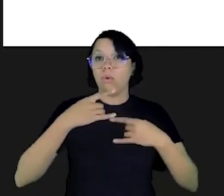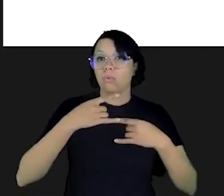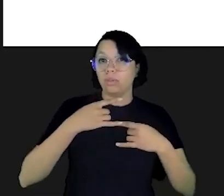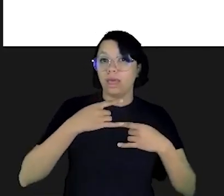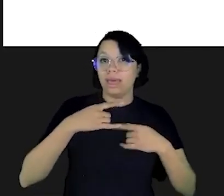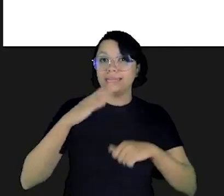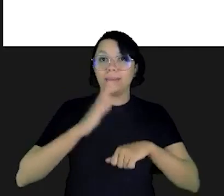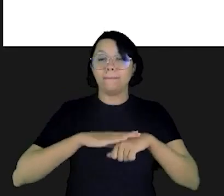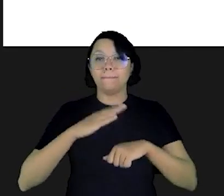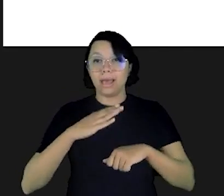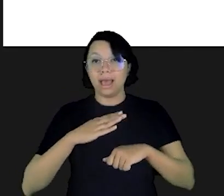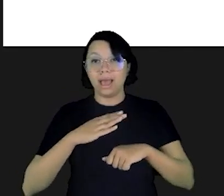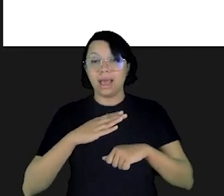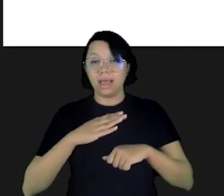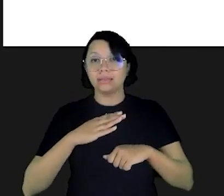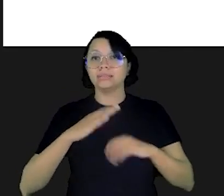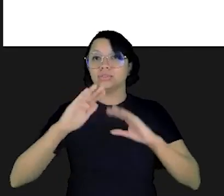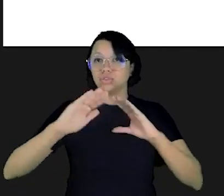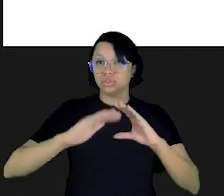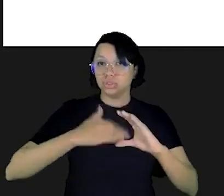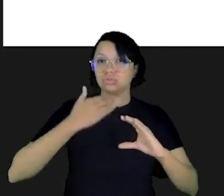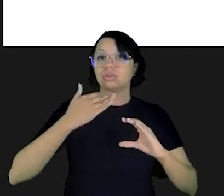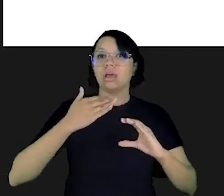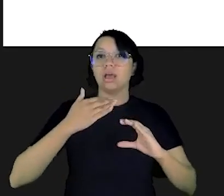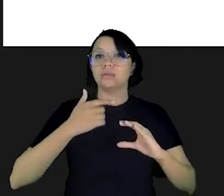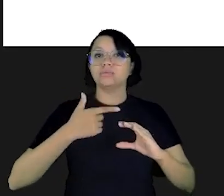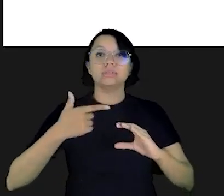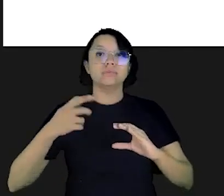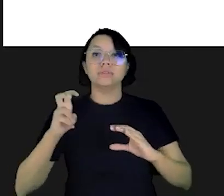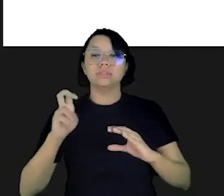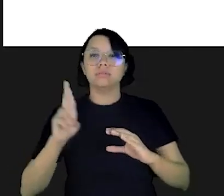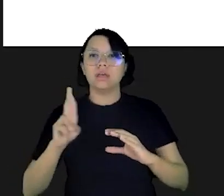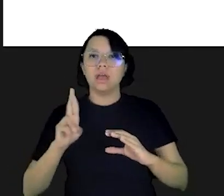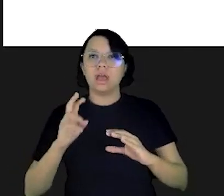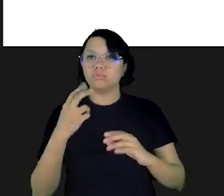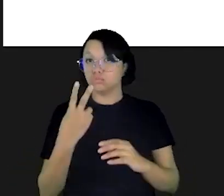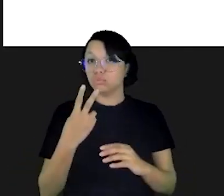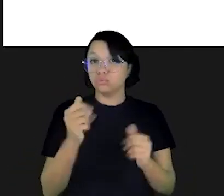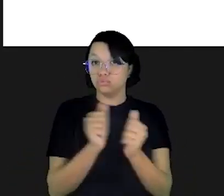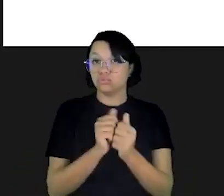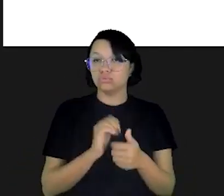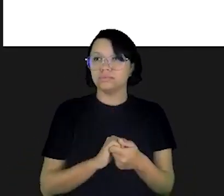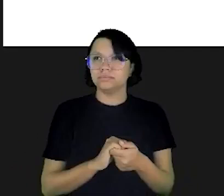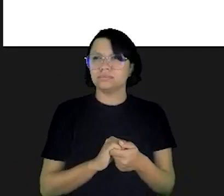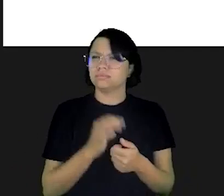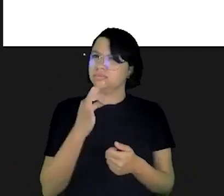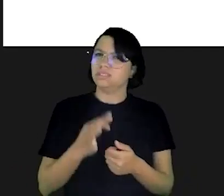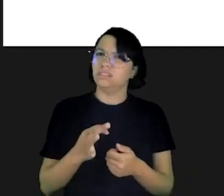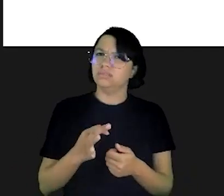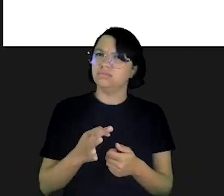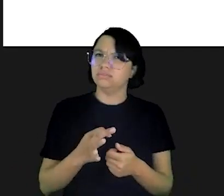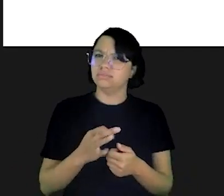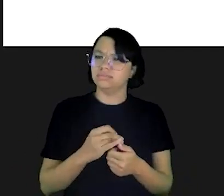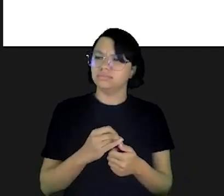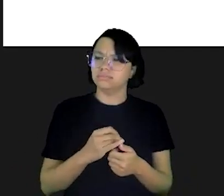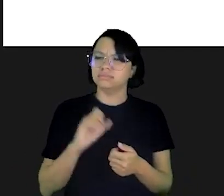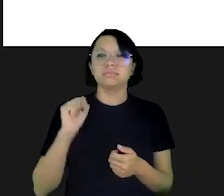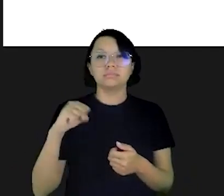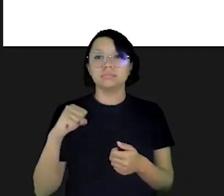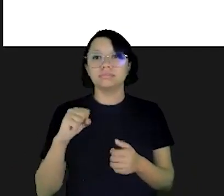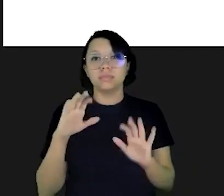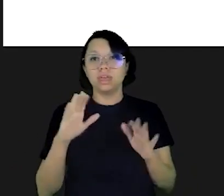você receber a versão online mais a versão impressa por R$225 você vai dizer uai João